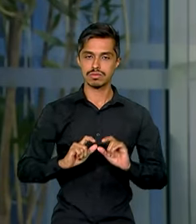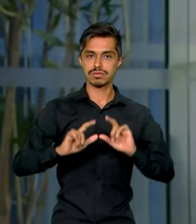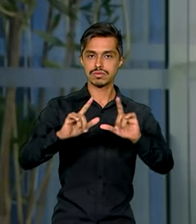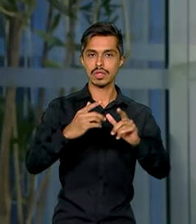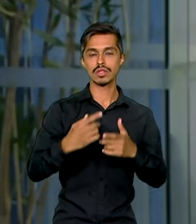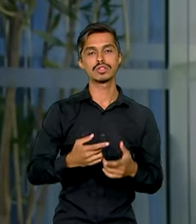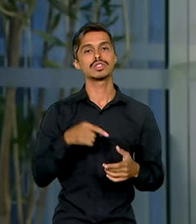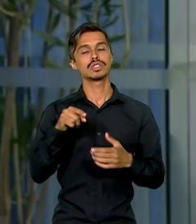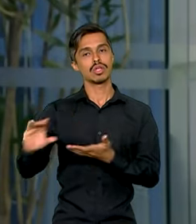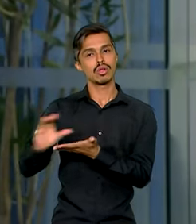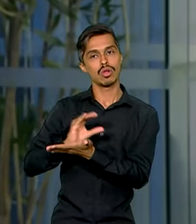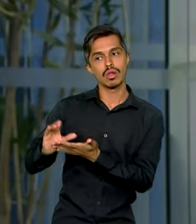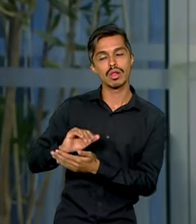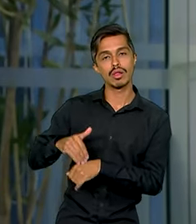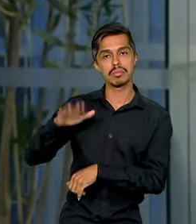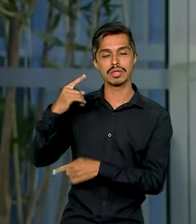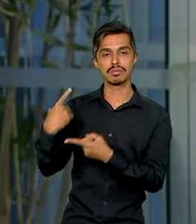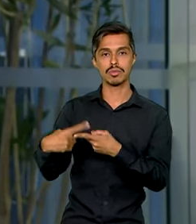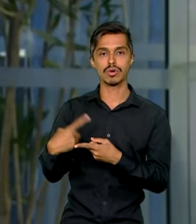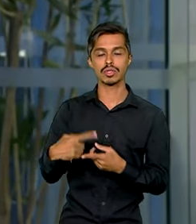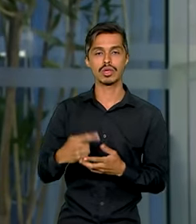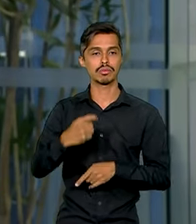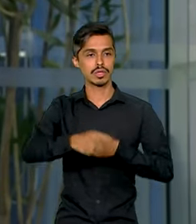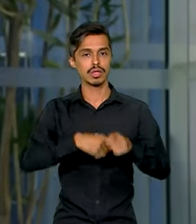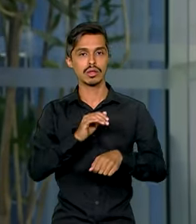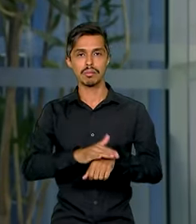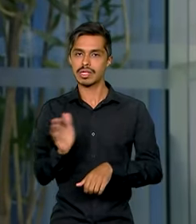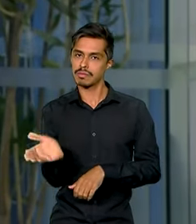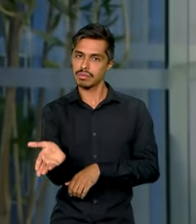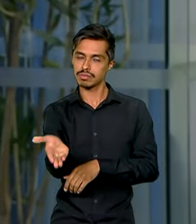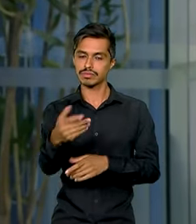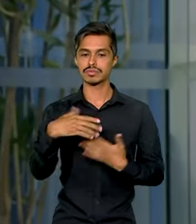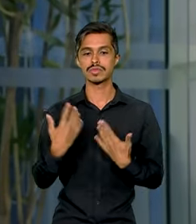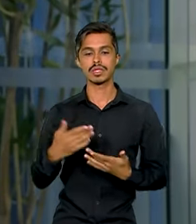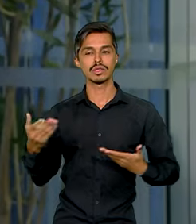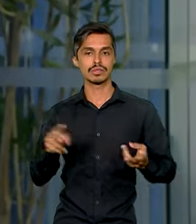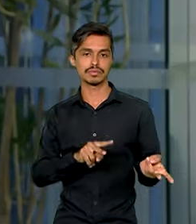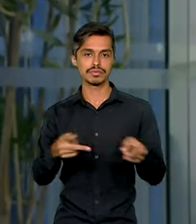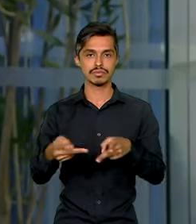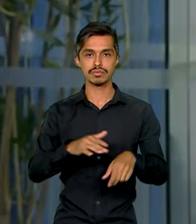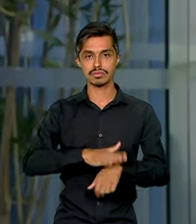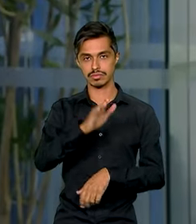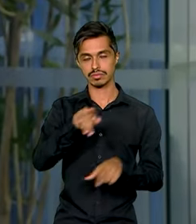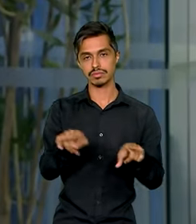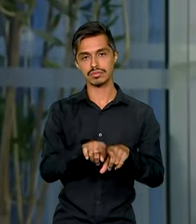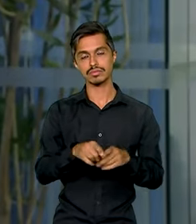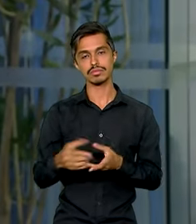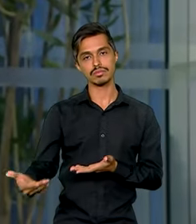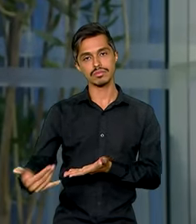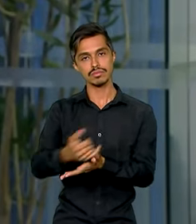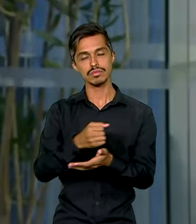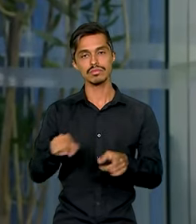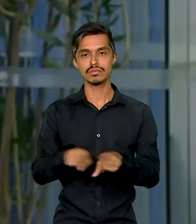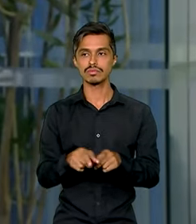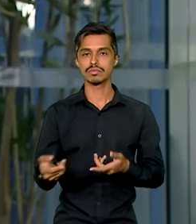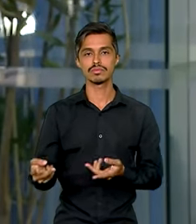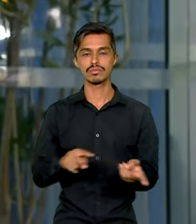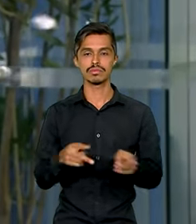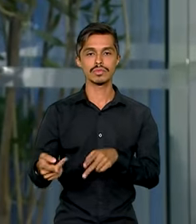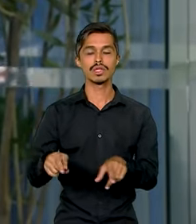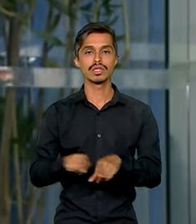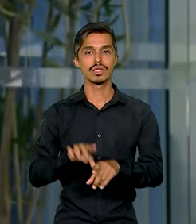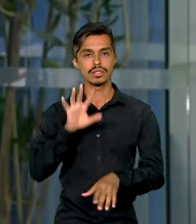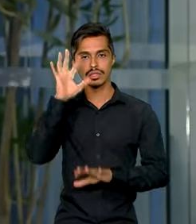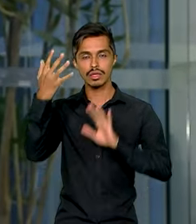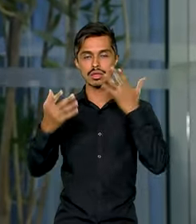da receita no mês de janeiro, se deve a uma economia mais aquecida, que aumenta as transações e, consequentemente, a arrecadação, mas também de medidas